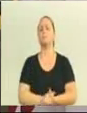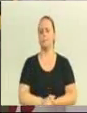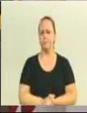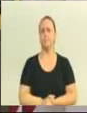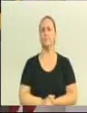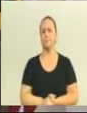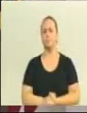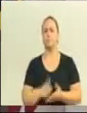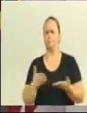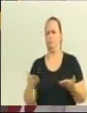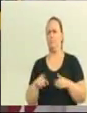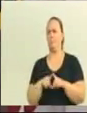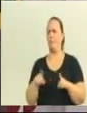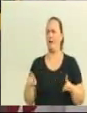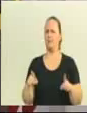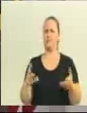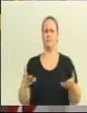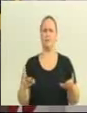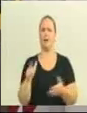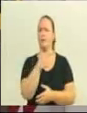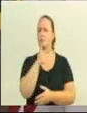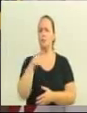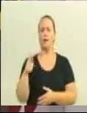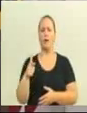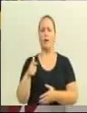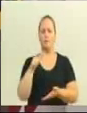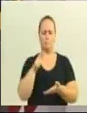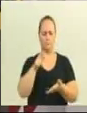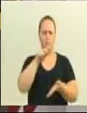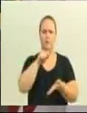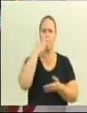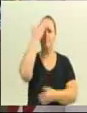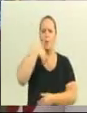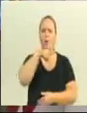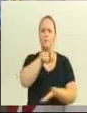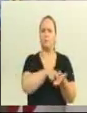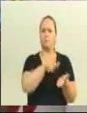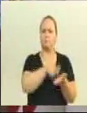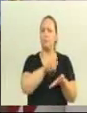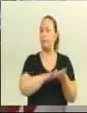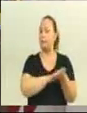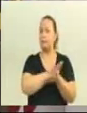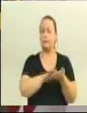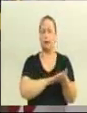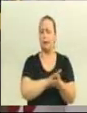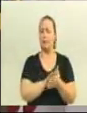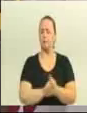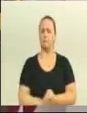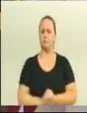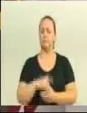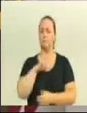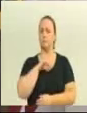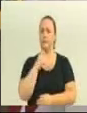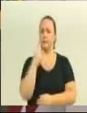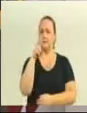E é clandestino, é irregular. Tem, das 150 residências, das 150 propriedades,